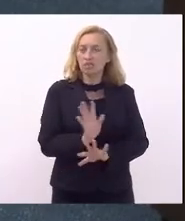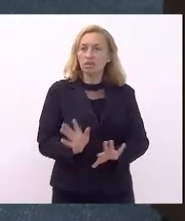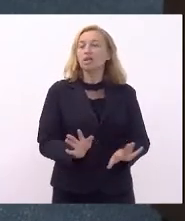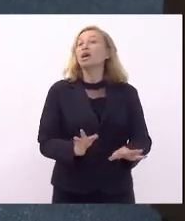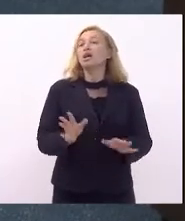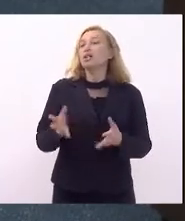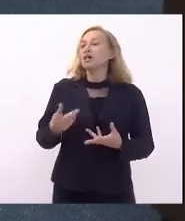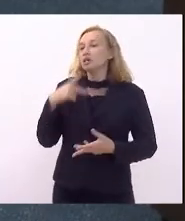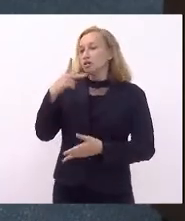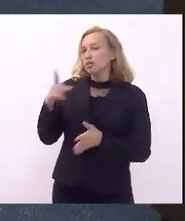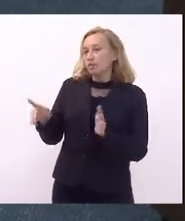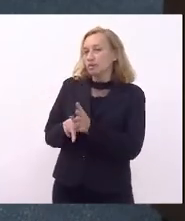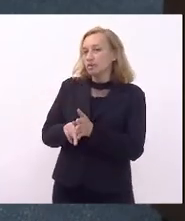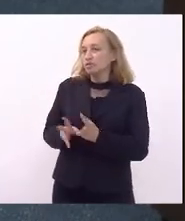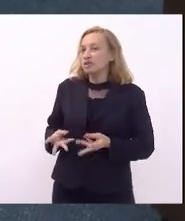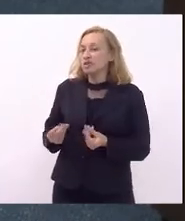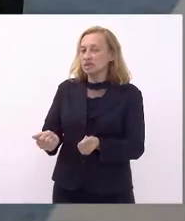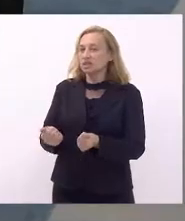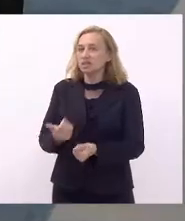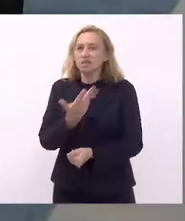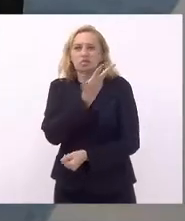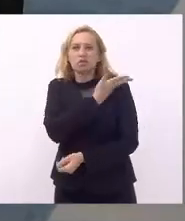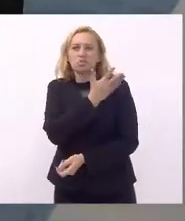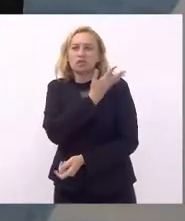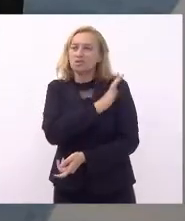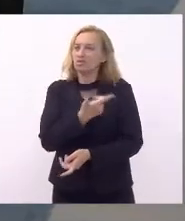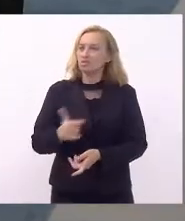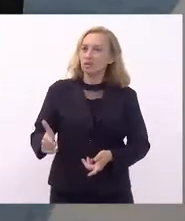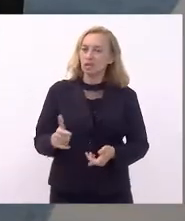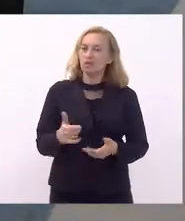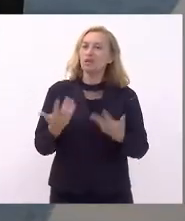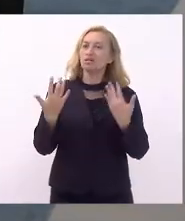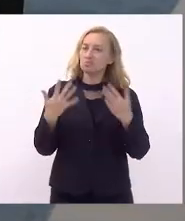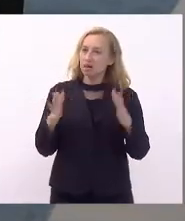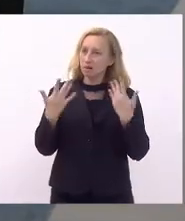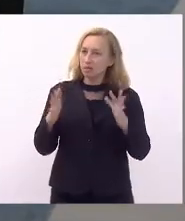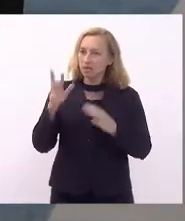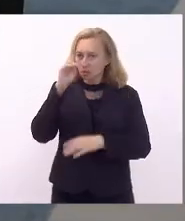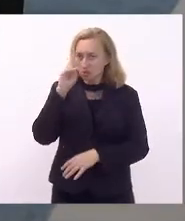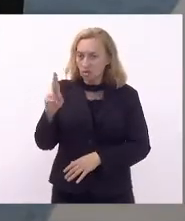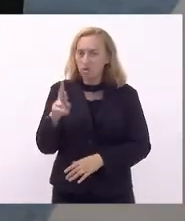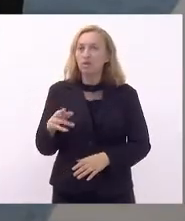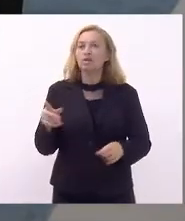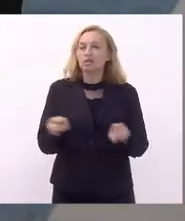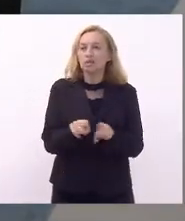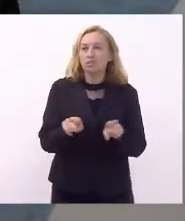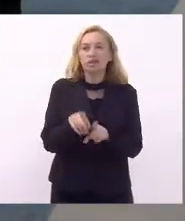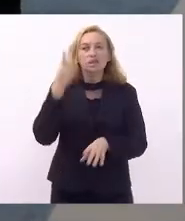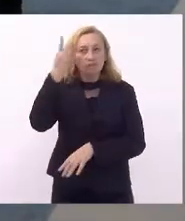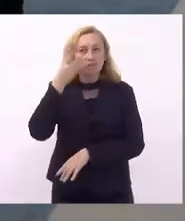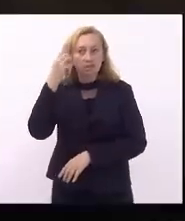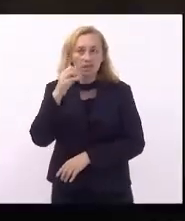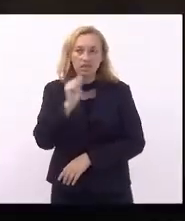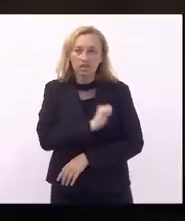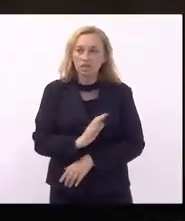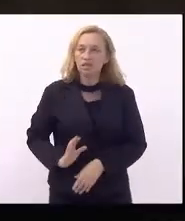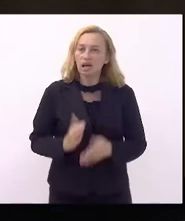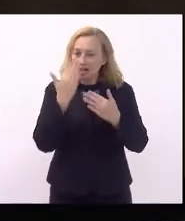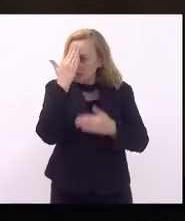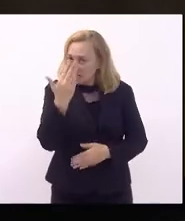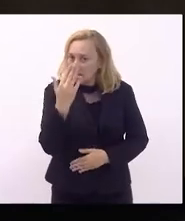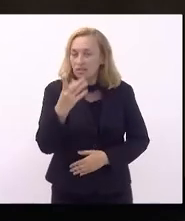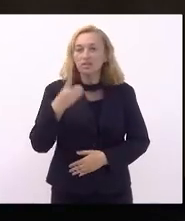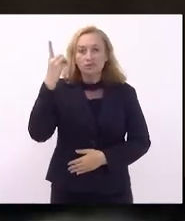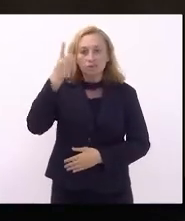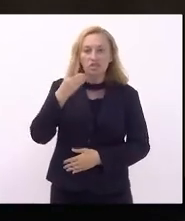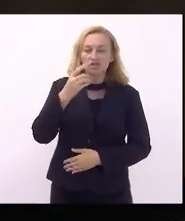sensível, supera preconceitos, estereótipos, e eu quero cumprimentar a vossa excelência. E também, deputado André Sileno, eu queria agradecer ao deputado